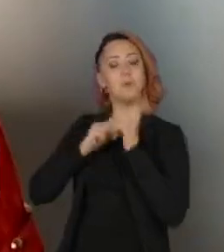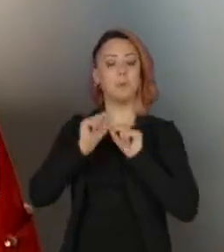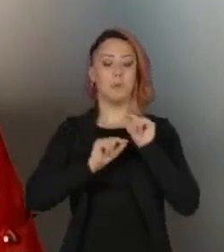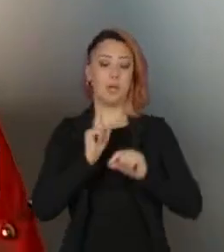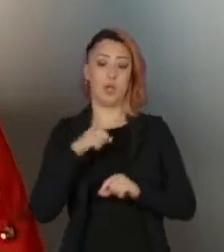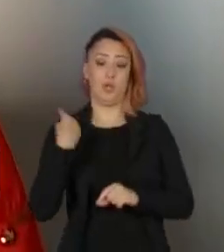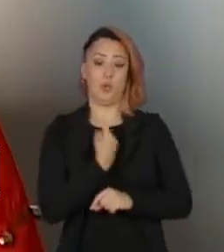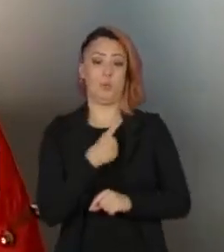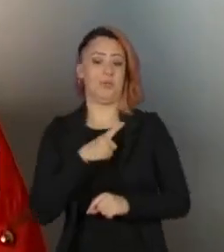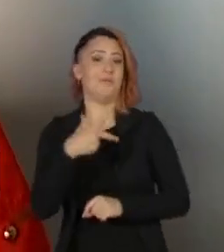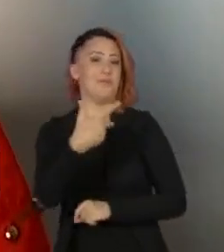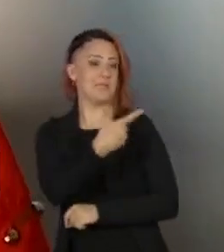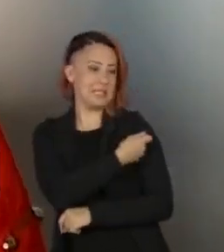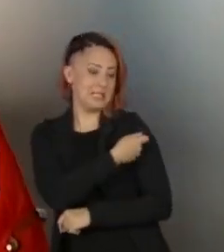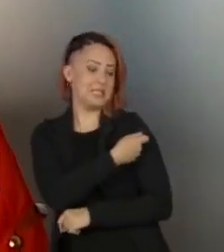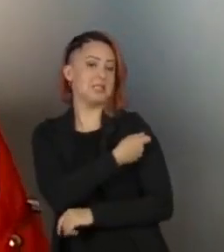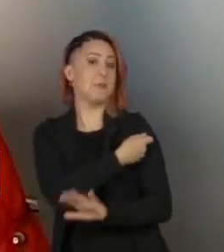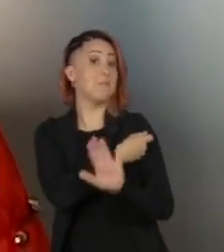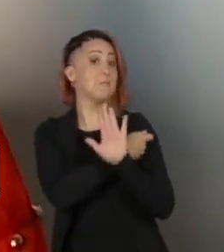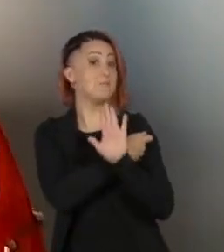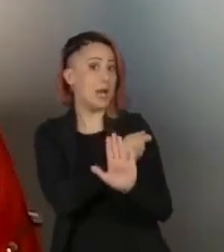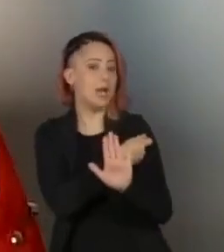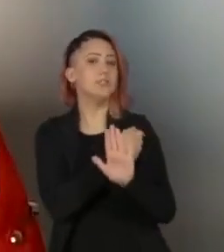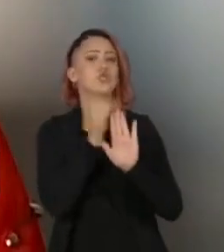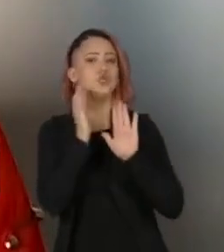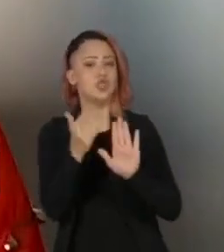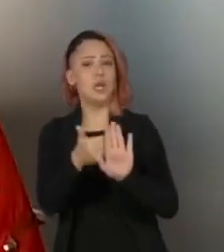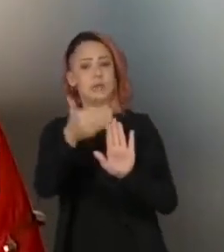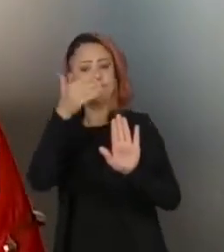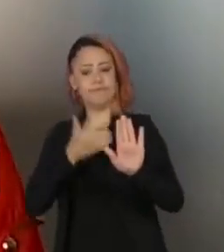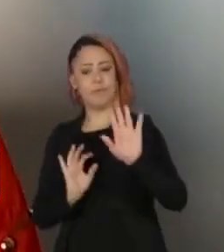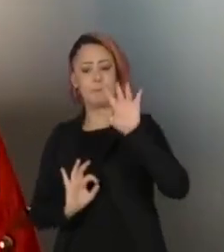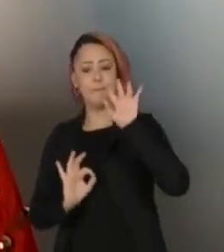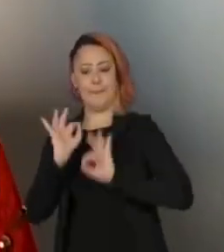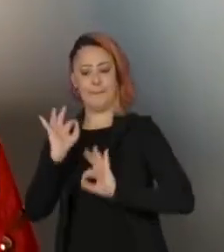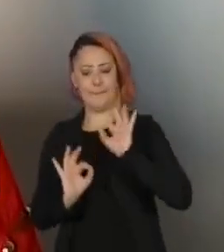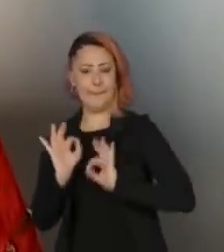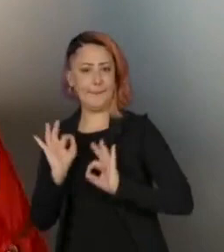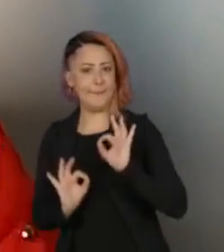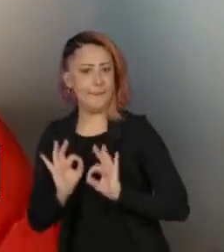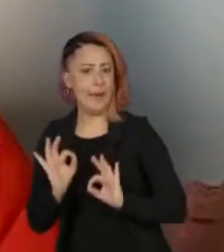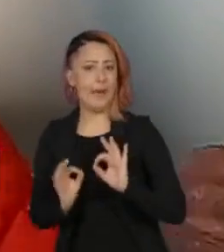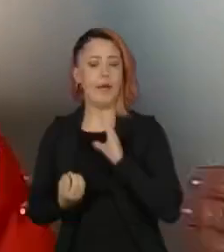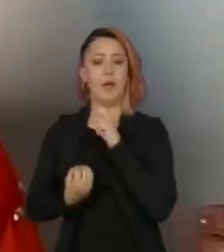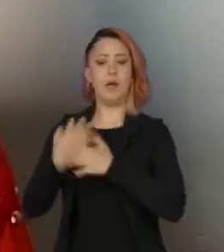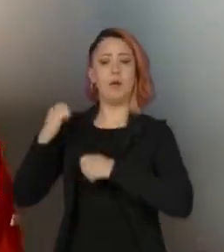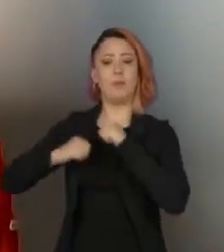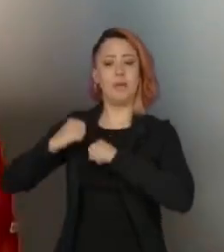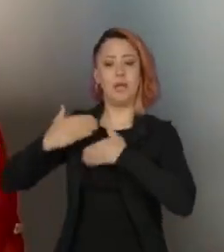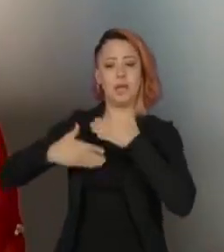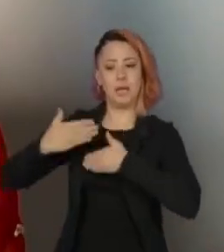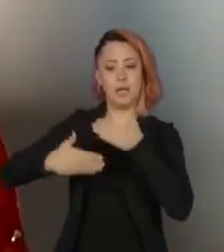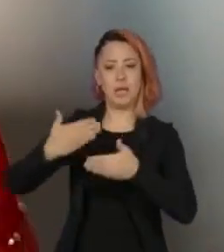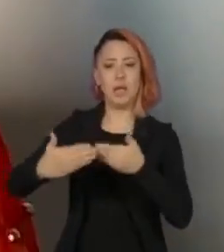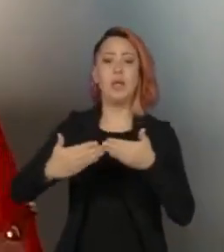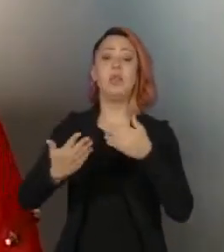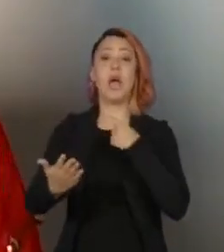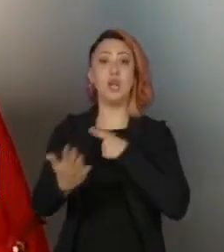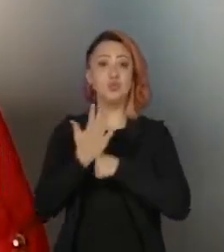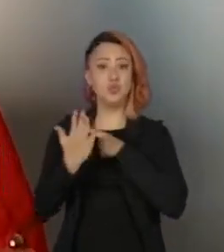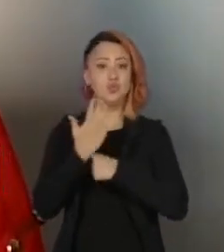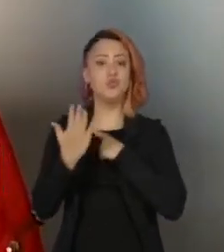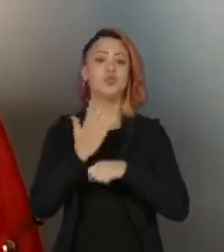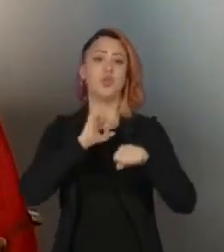nós temos, mesmo que tenham sido planejadas ou fabricadas, vamos dizer assim, para combater as outras variantes,